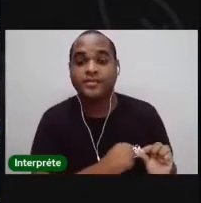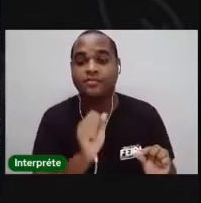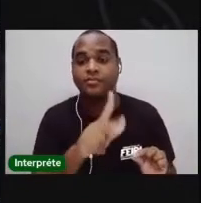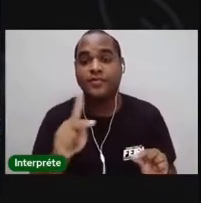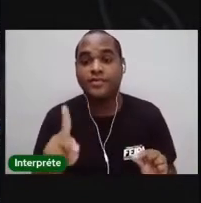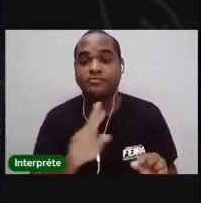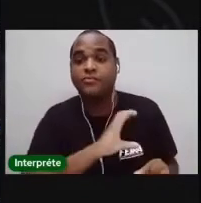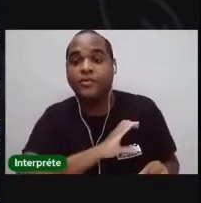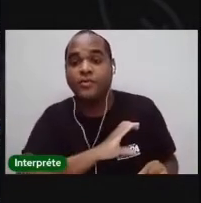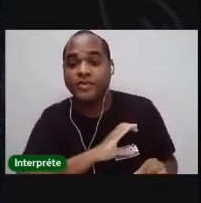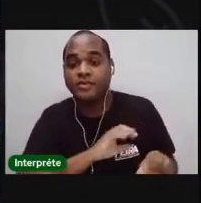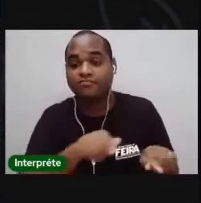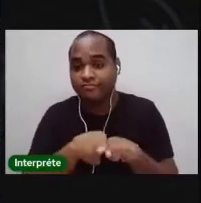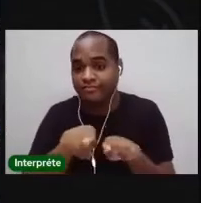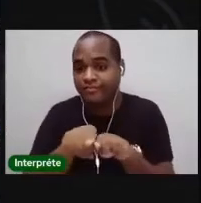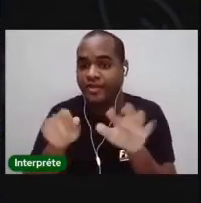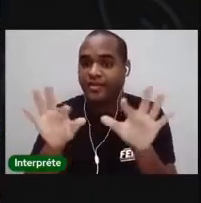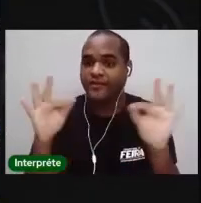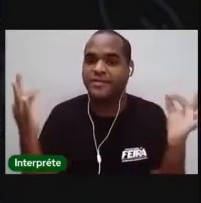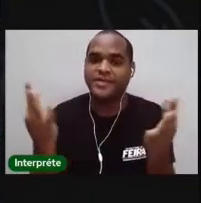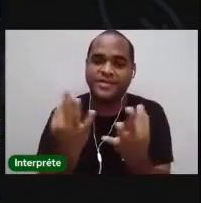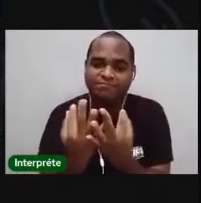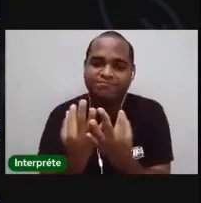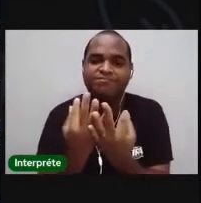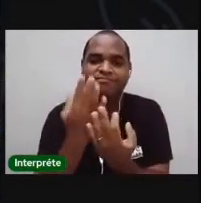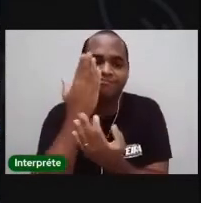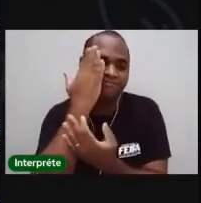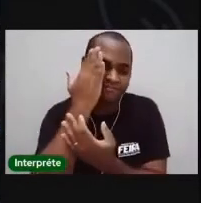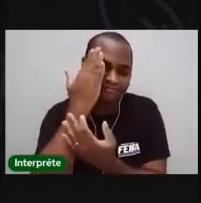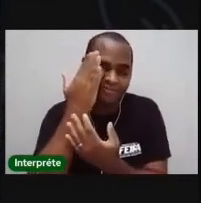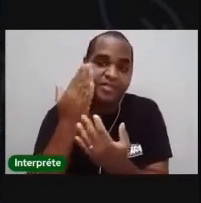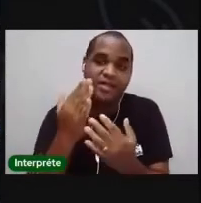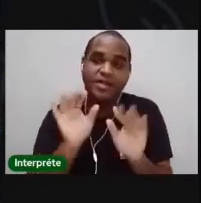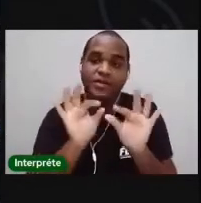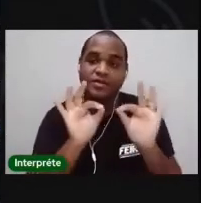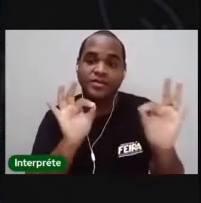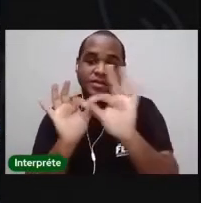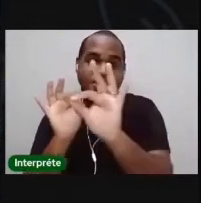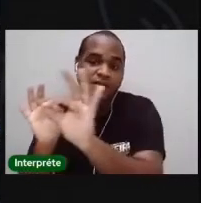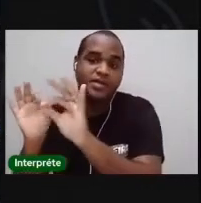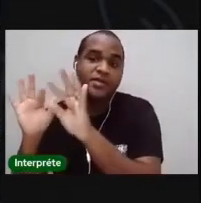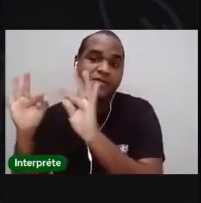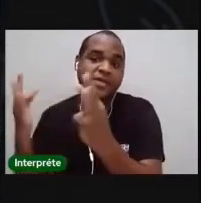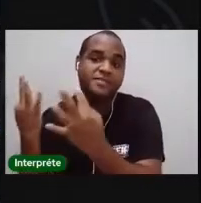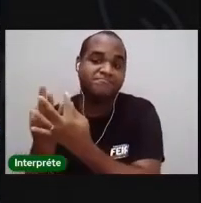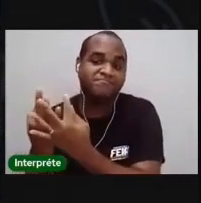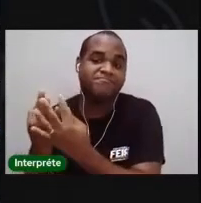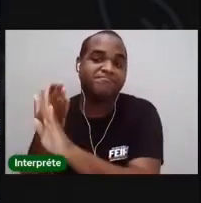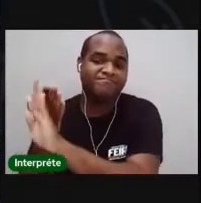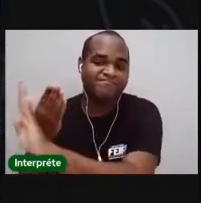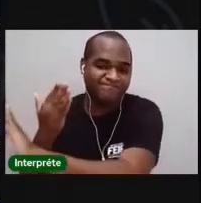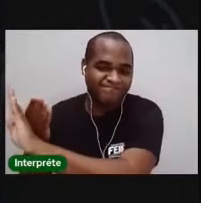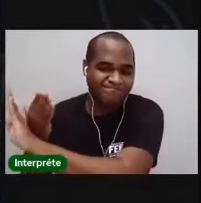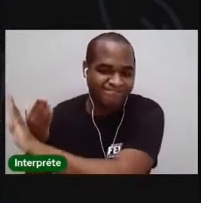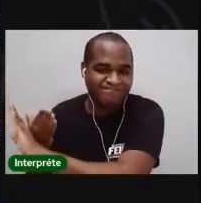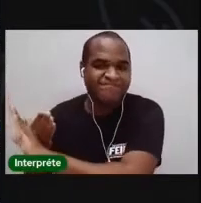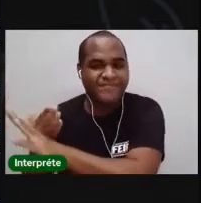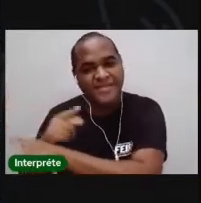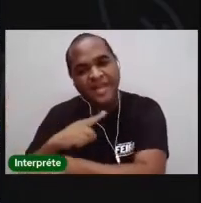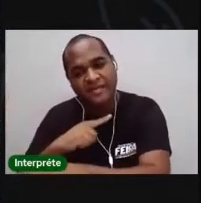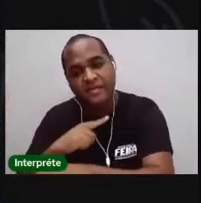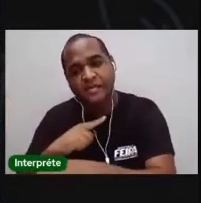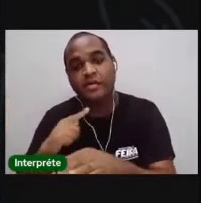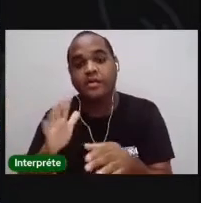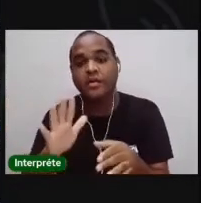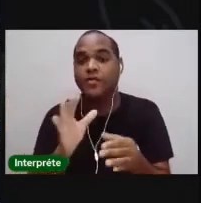e até da nossa família. Eu sei que tem gente que está distante dos familiares há um bom tempo. Então, gente, vamos manter